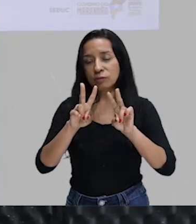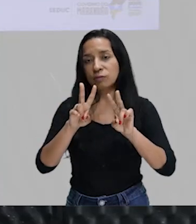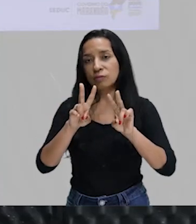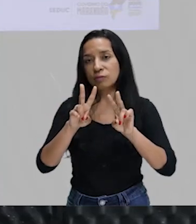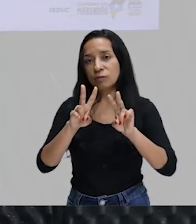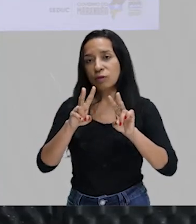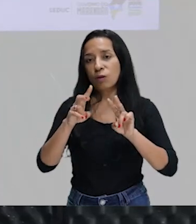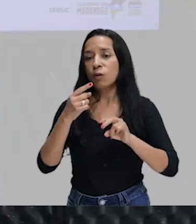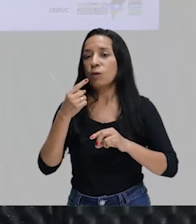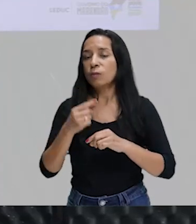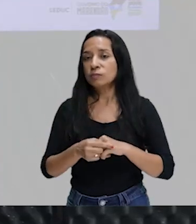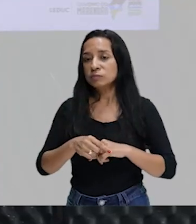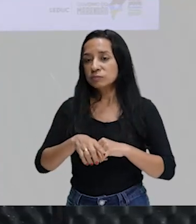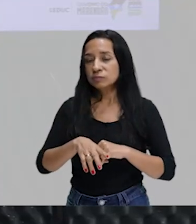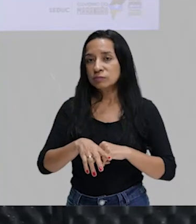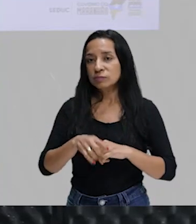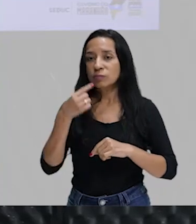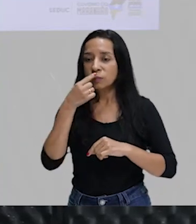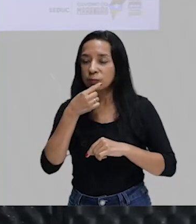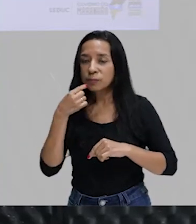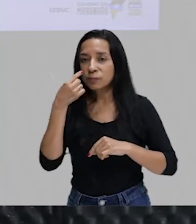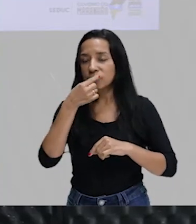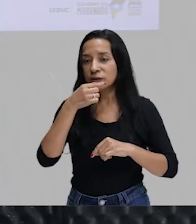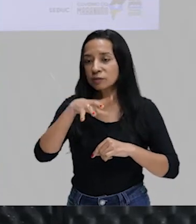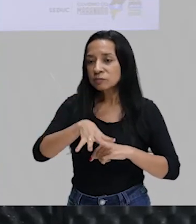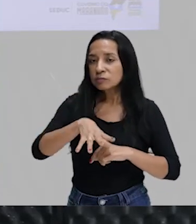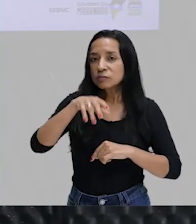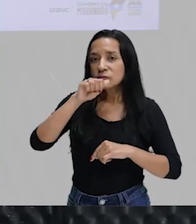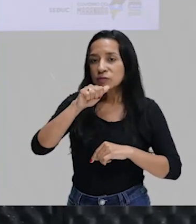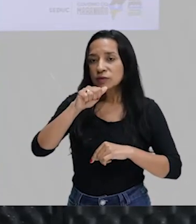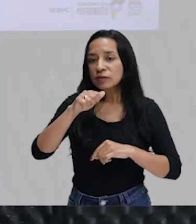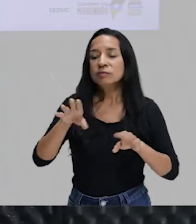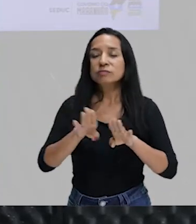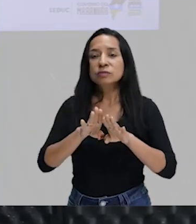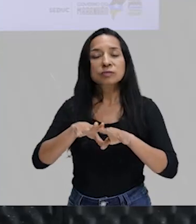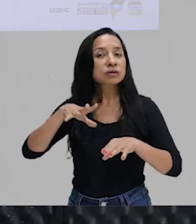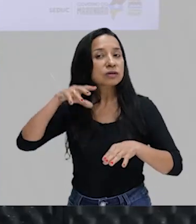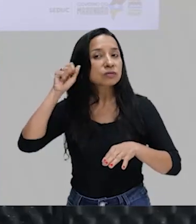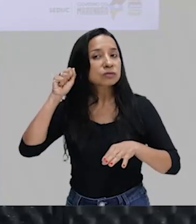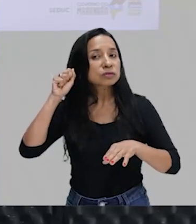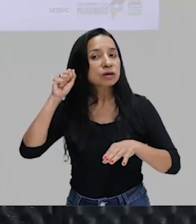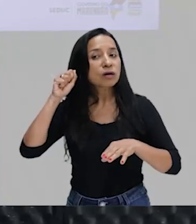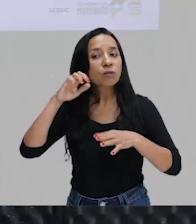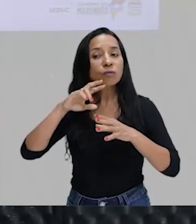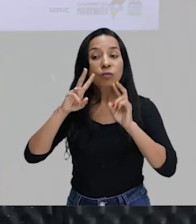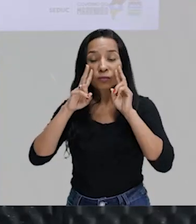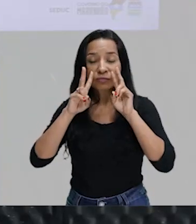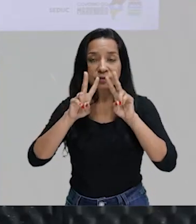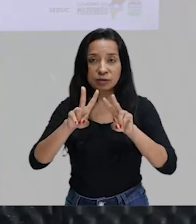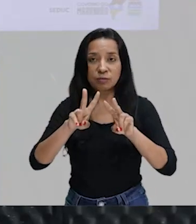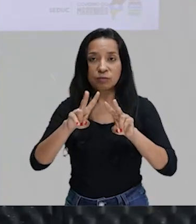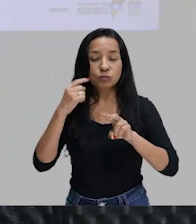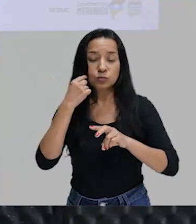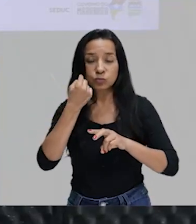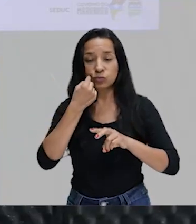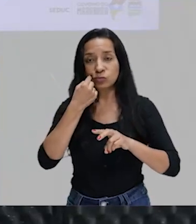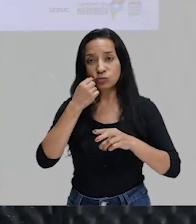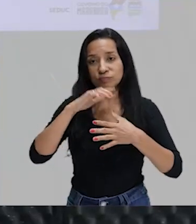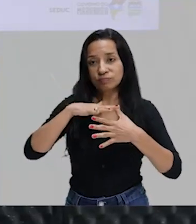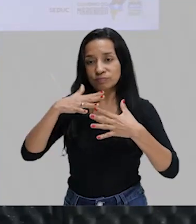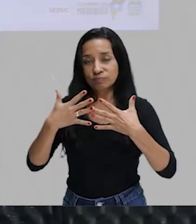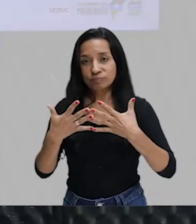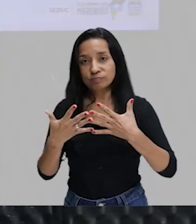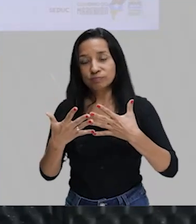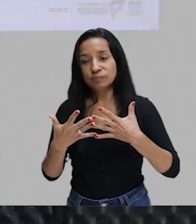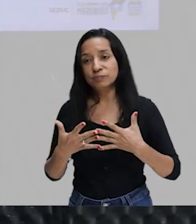o olfato, o paladar e a audição. Trazendo isso para a produção simbolista.